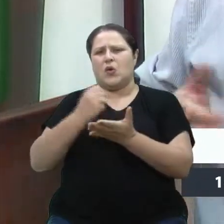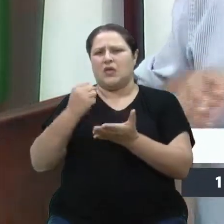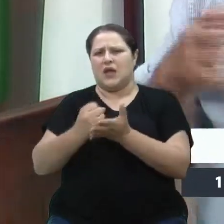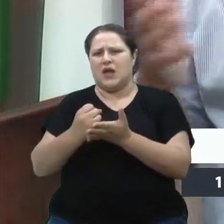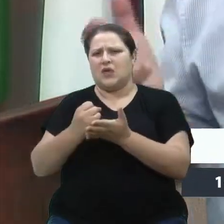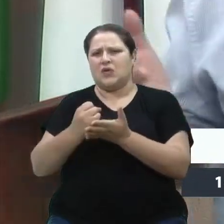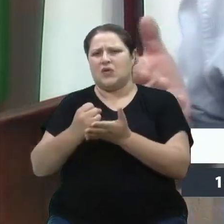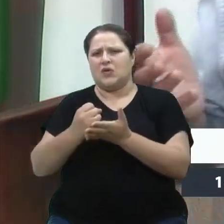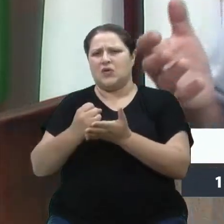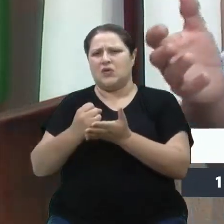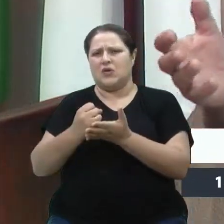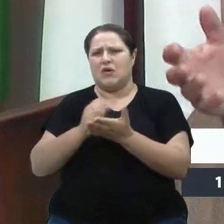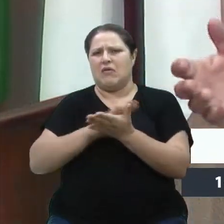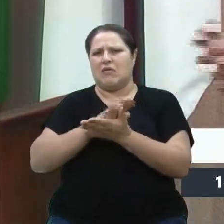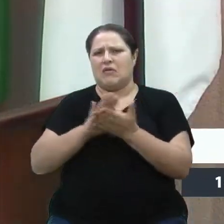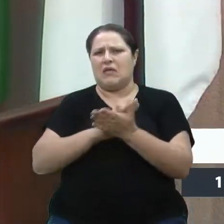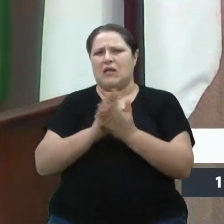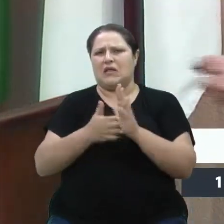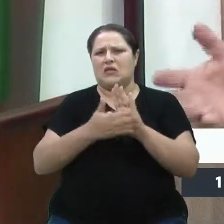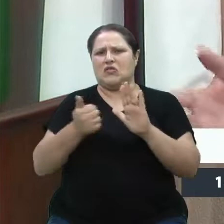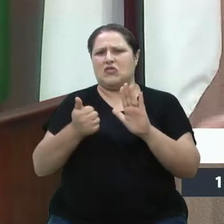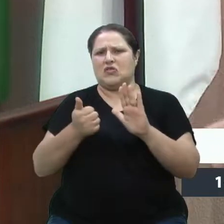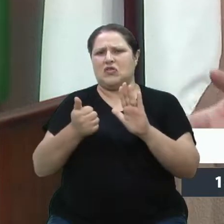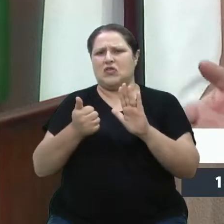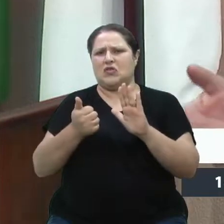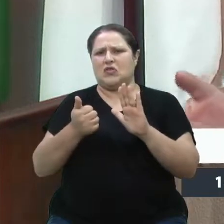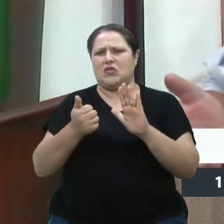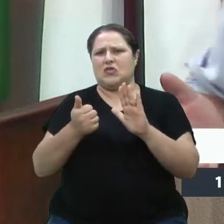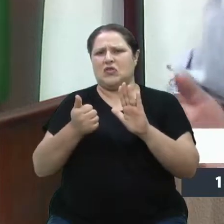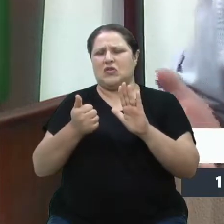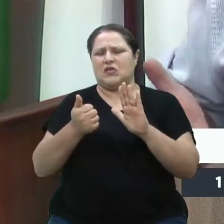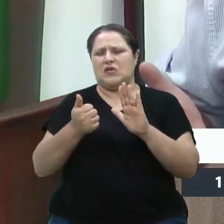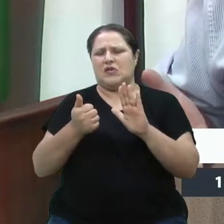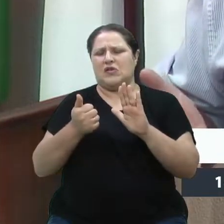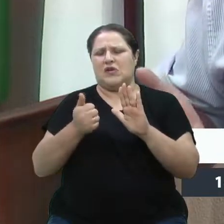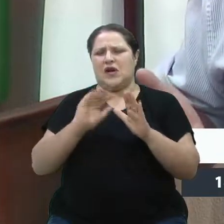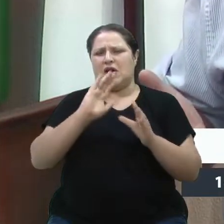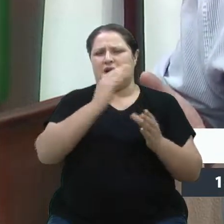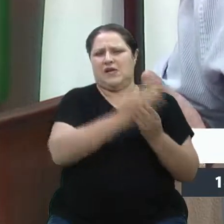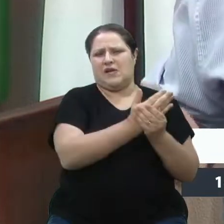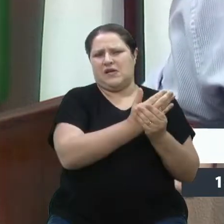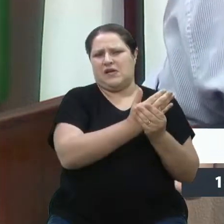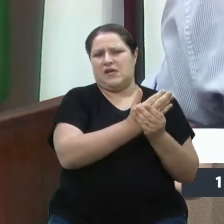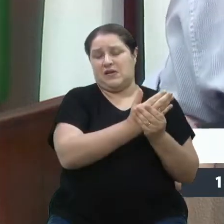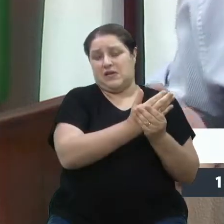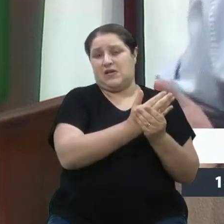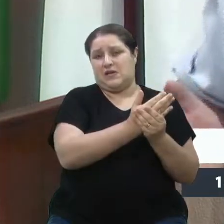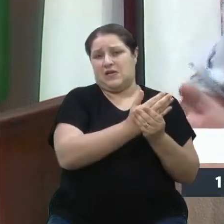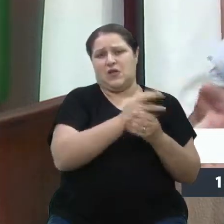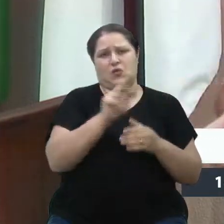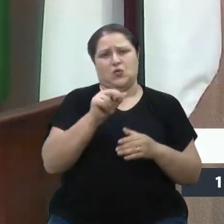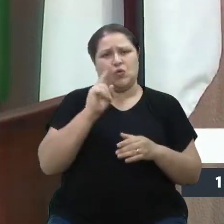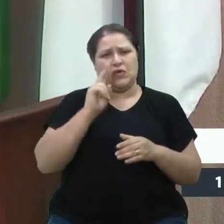Eu nunca vi a Marco Polo recontratar um servidor que colocou na justiça. Eu nunca vi isso. Então,